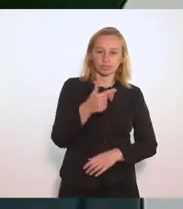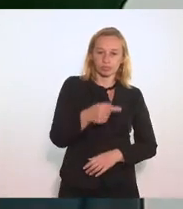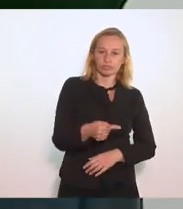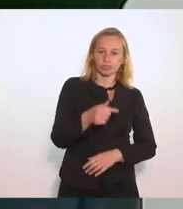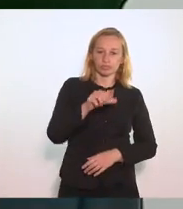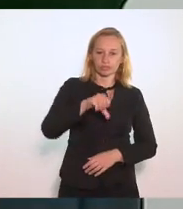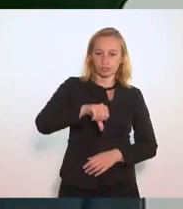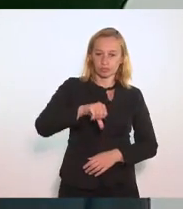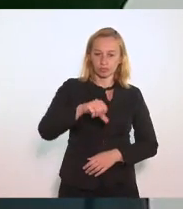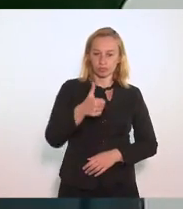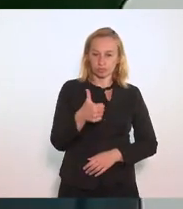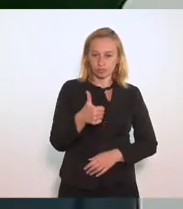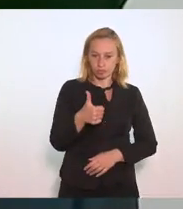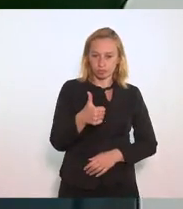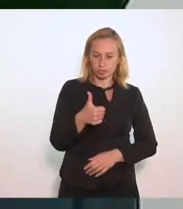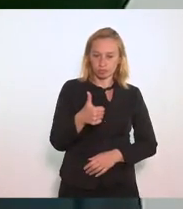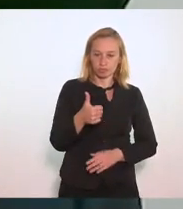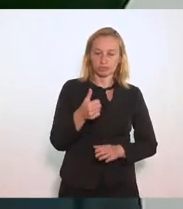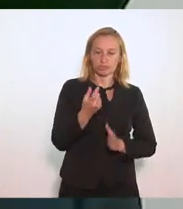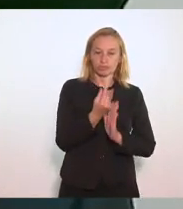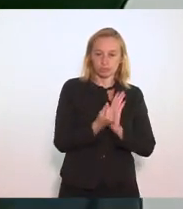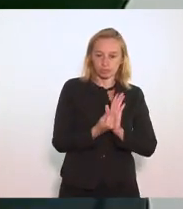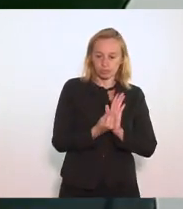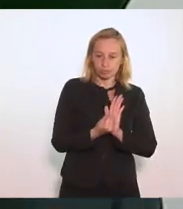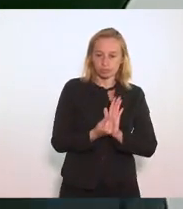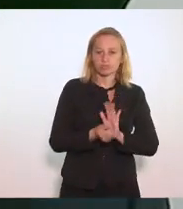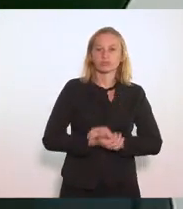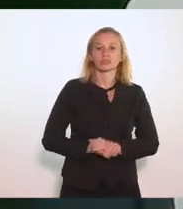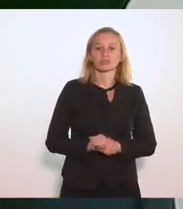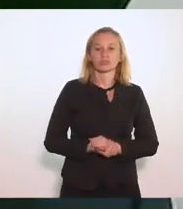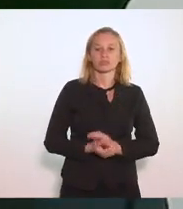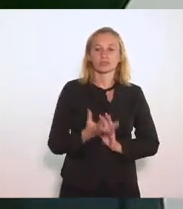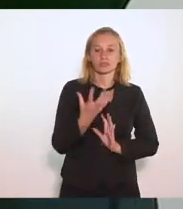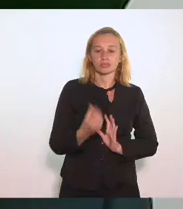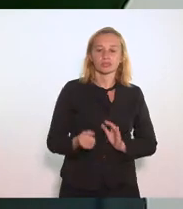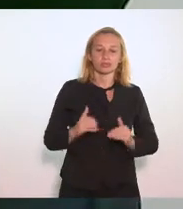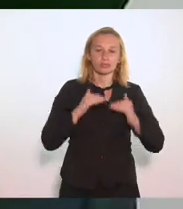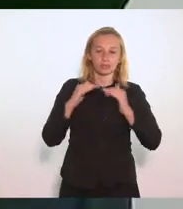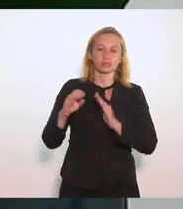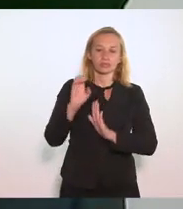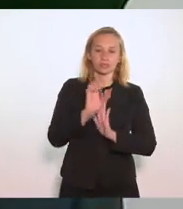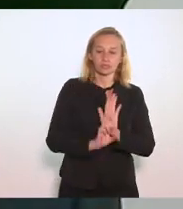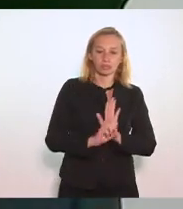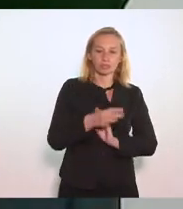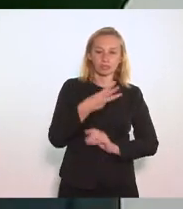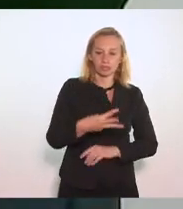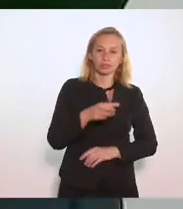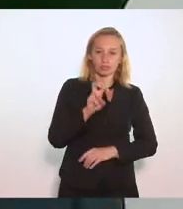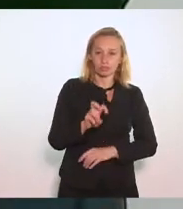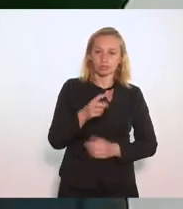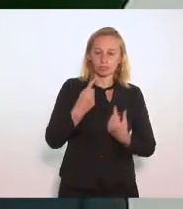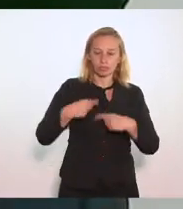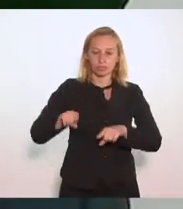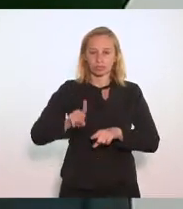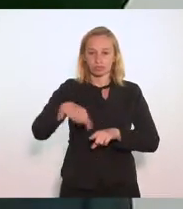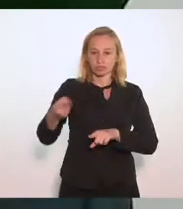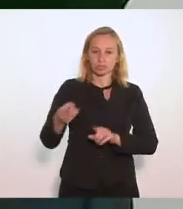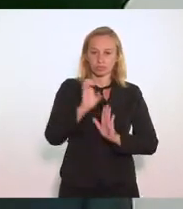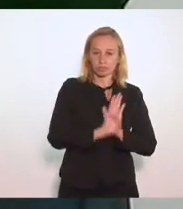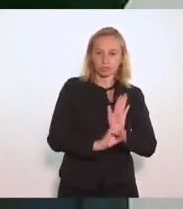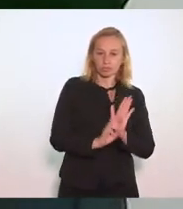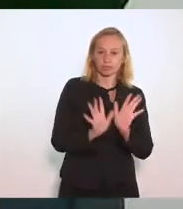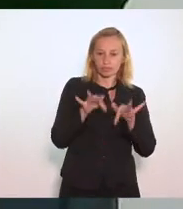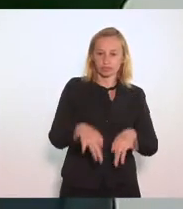7, 9 e 1 da comissão de orçamento favorável com sub-emenda das emendas 3 e 5 contrárias e mais emendas